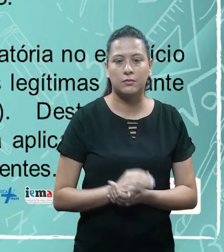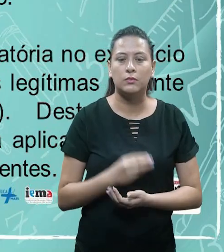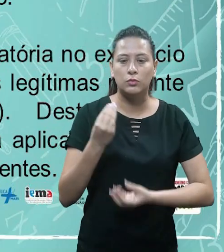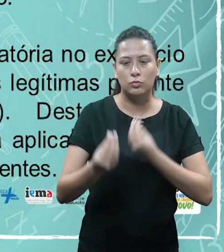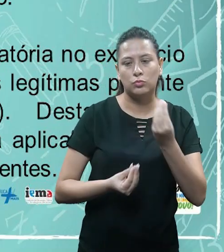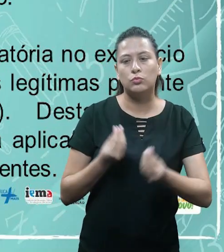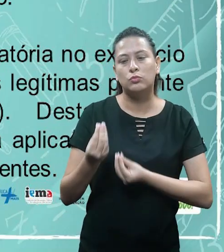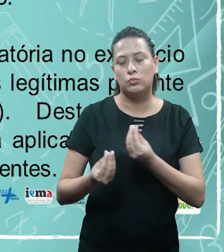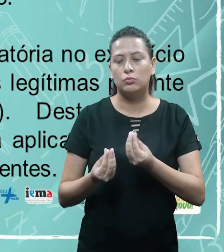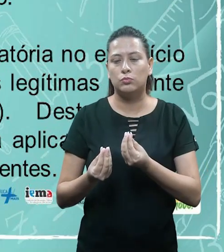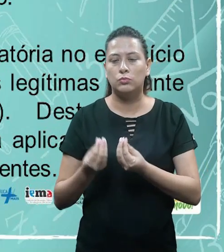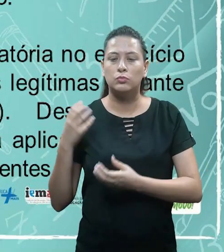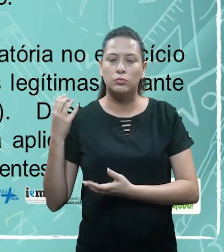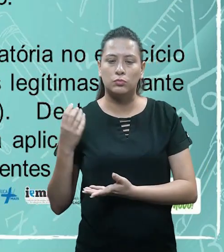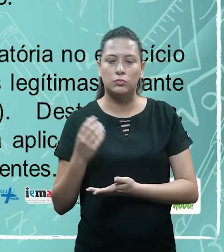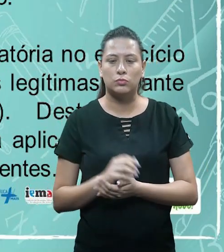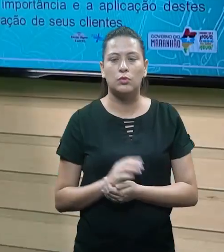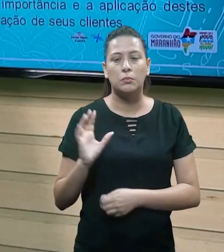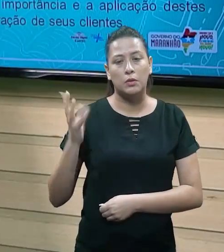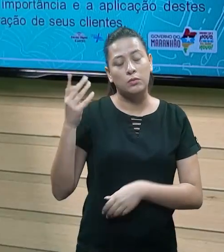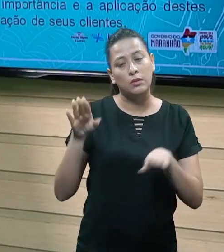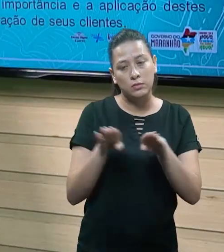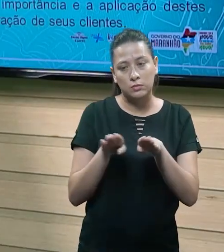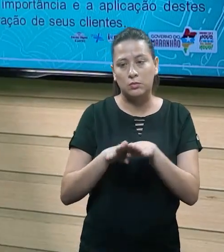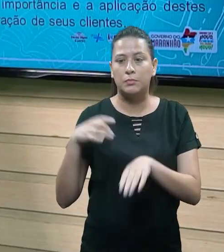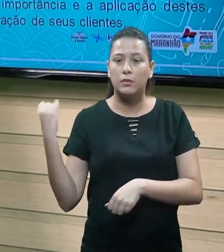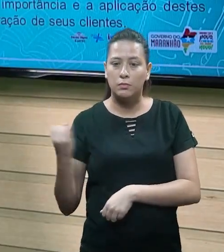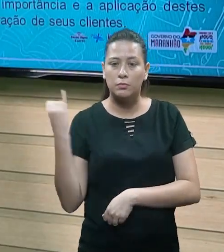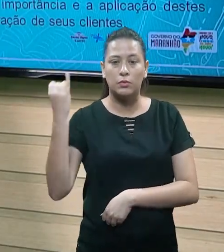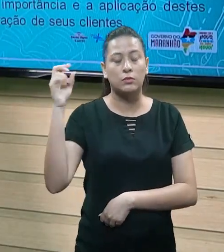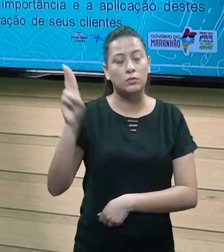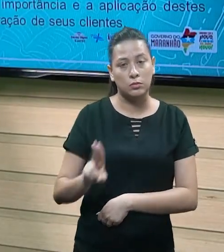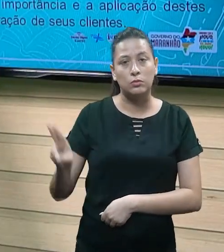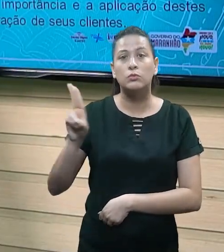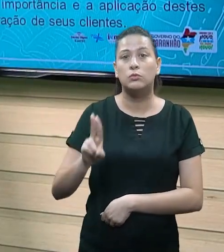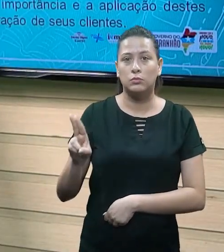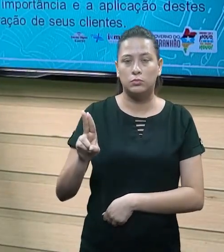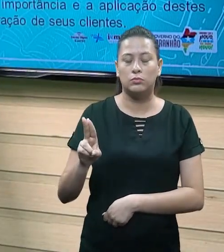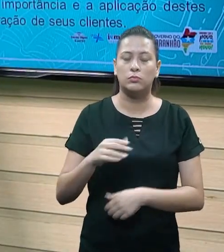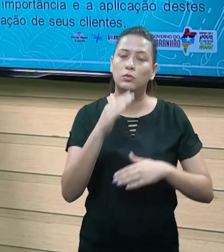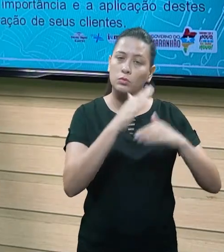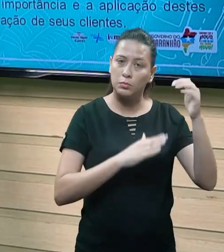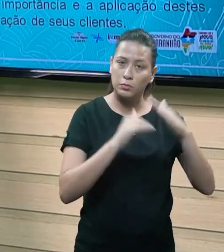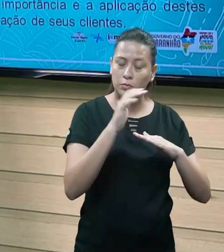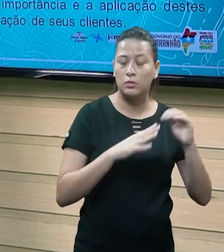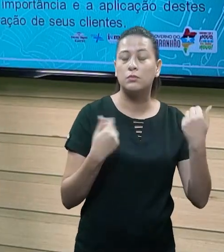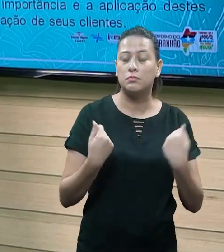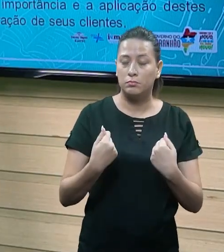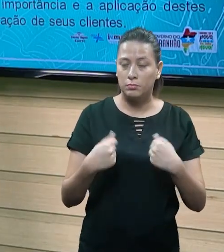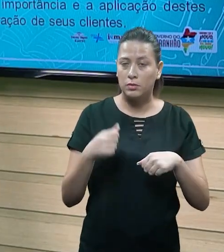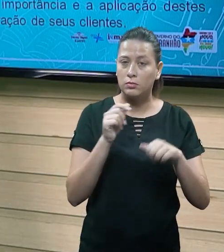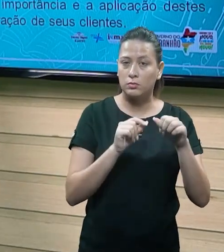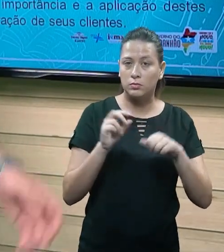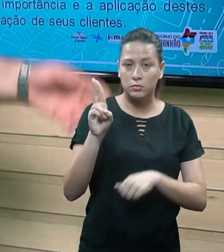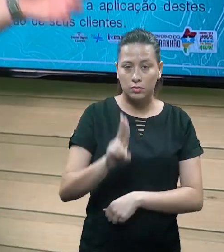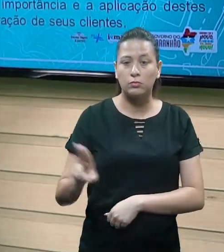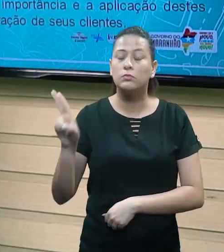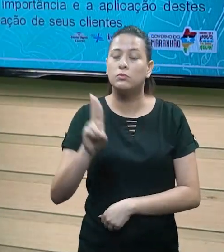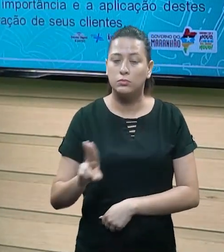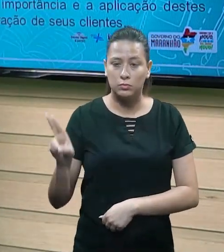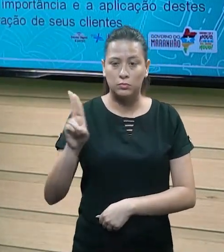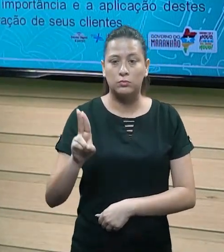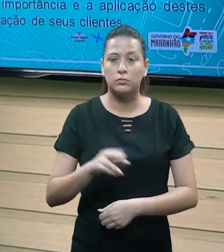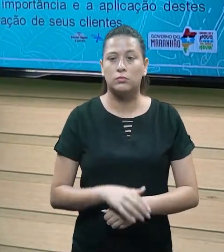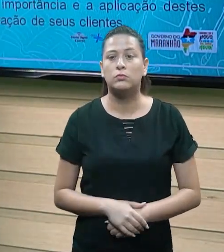construir a escrituração de seus clientes, tá bom? Então ele deve trabalhar, sim, todo contador deve trabalhar com ele para poder aplicá-la, tá?